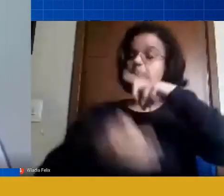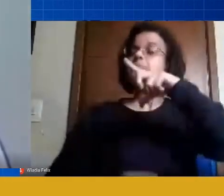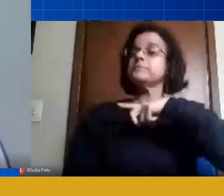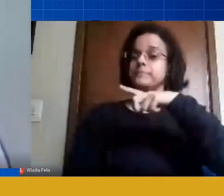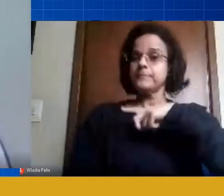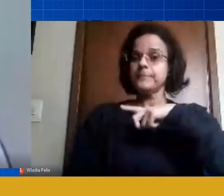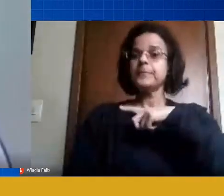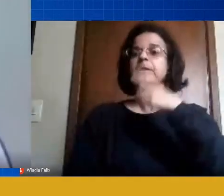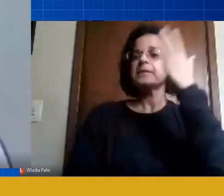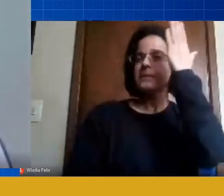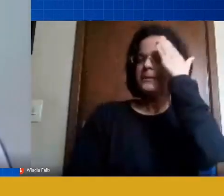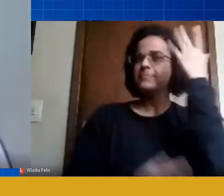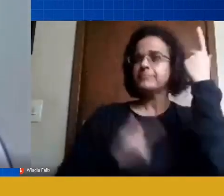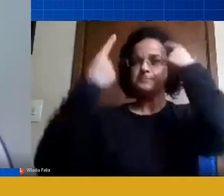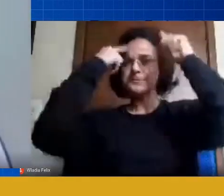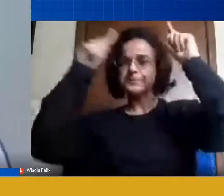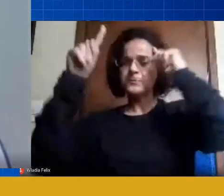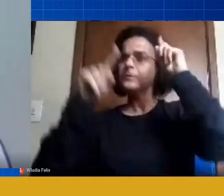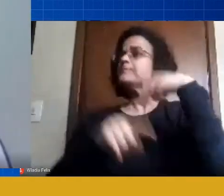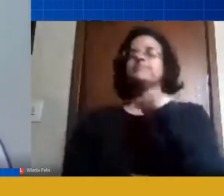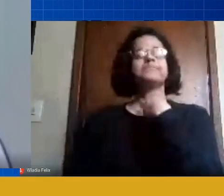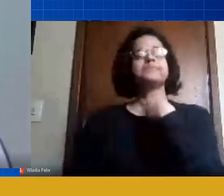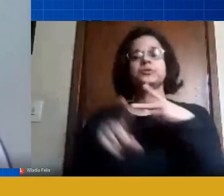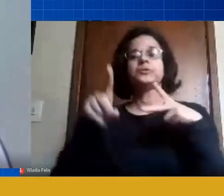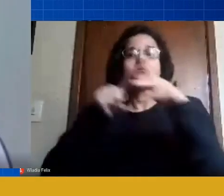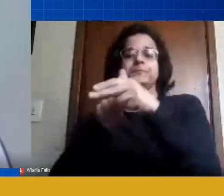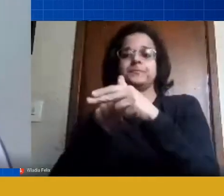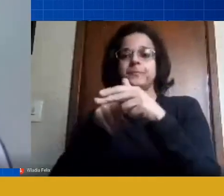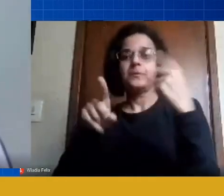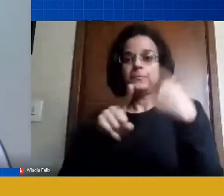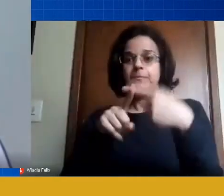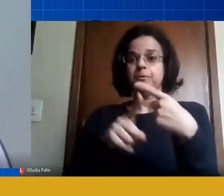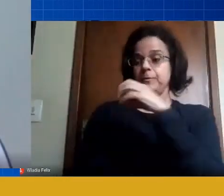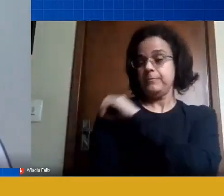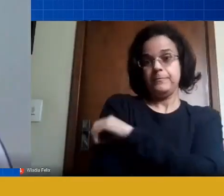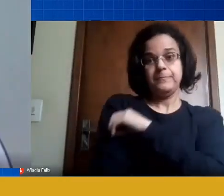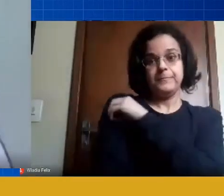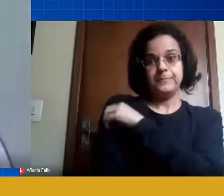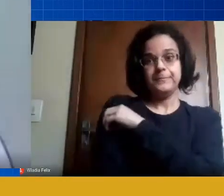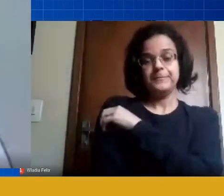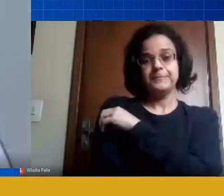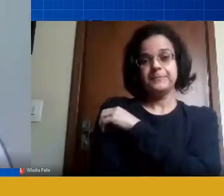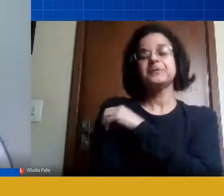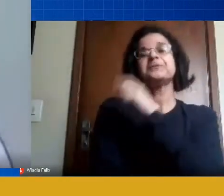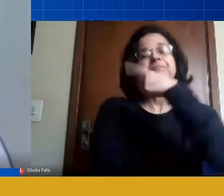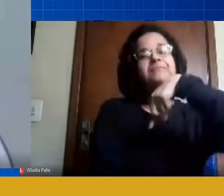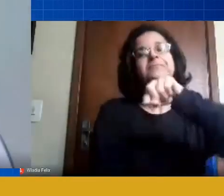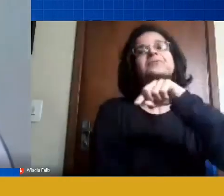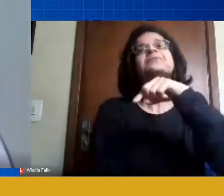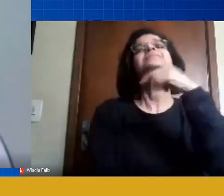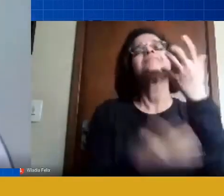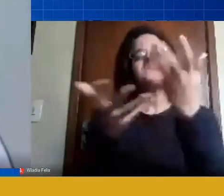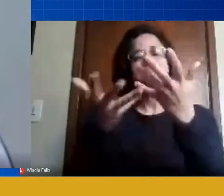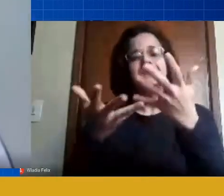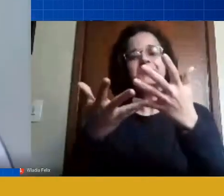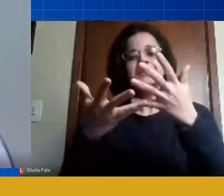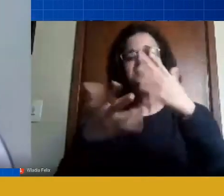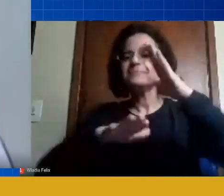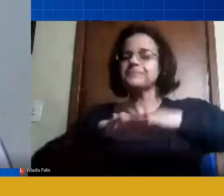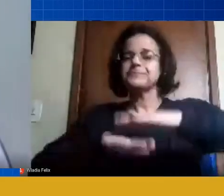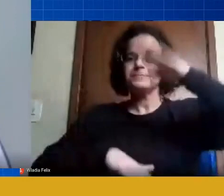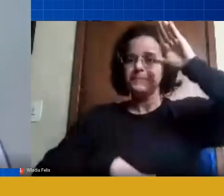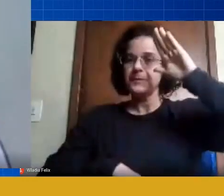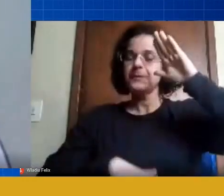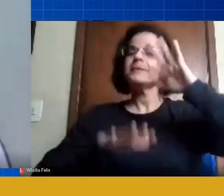criatividade que isso não pode ser podado porque na educação infantil é isso mesmo que a gente prioriza e privilegia que a criança se